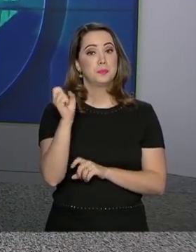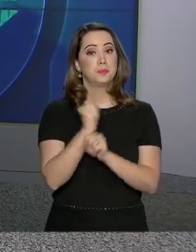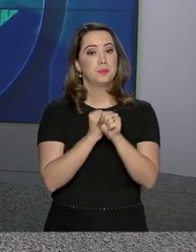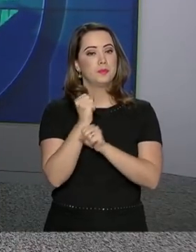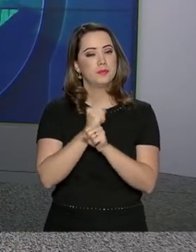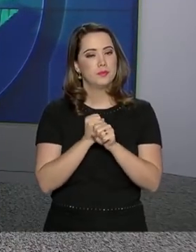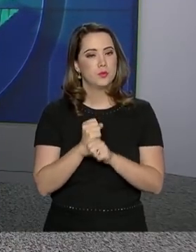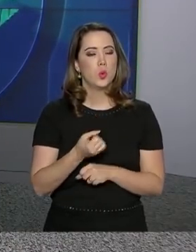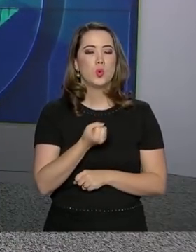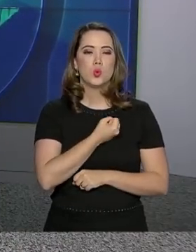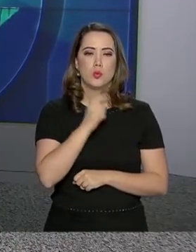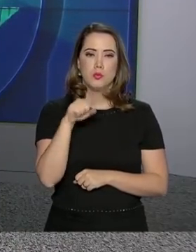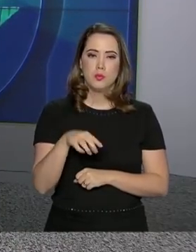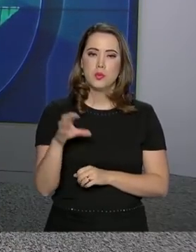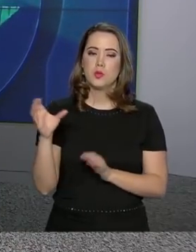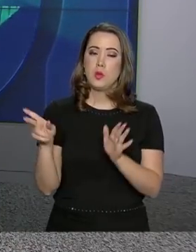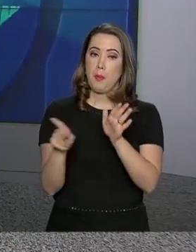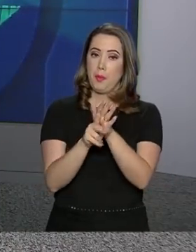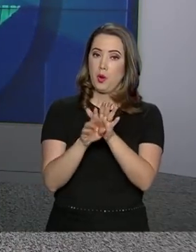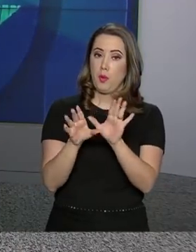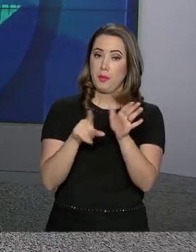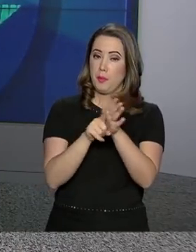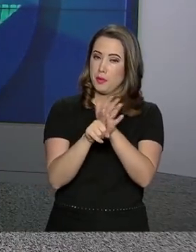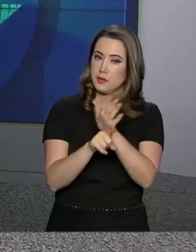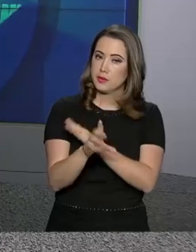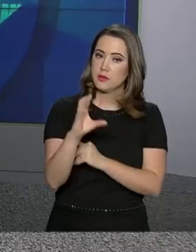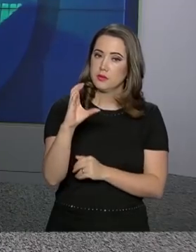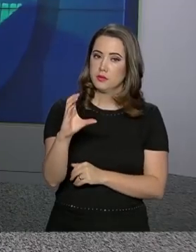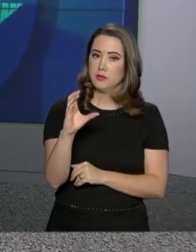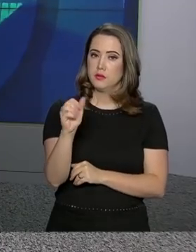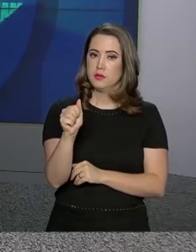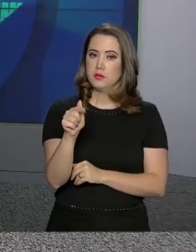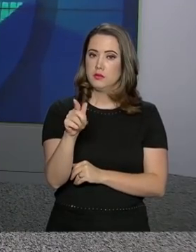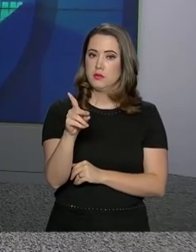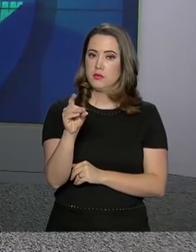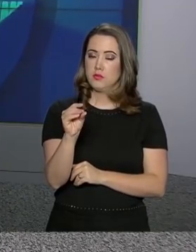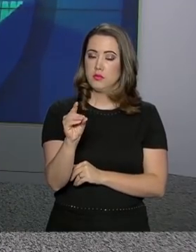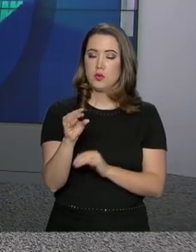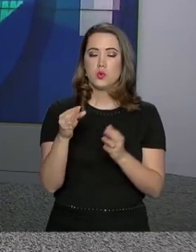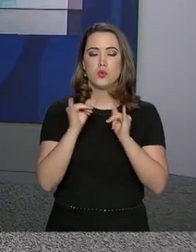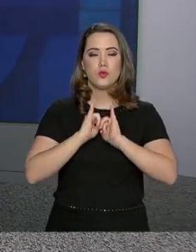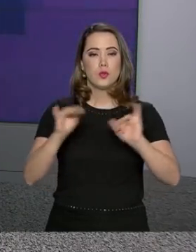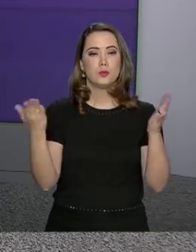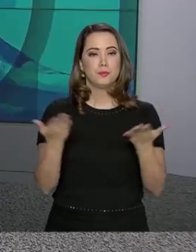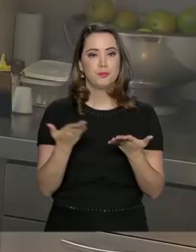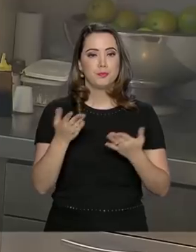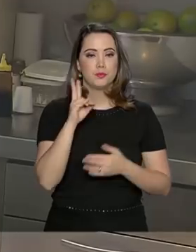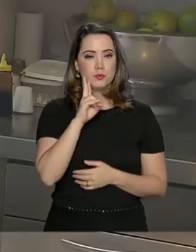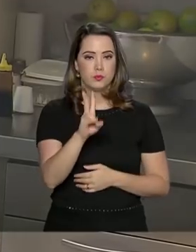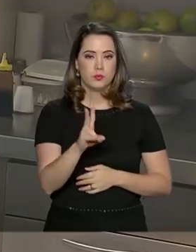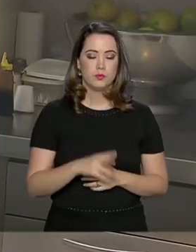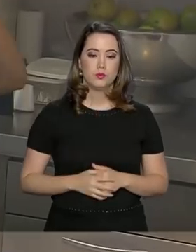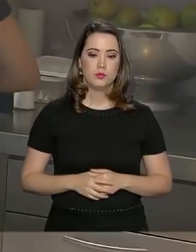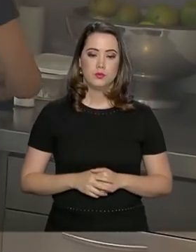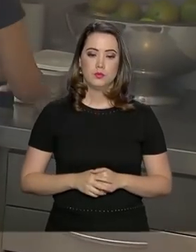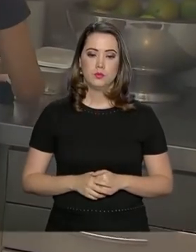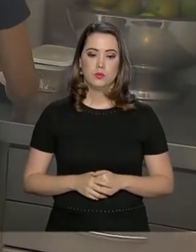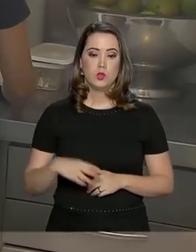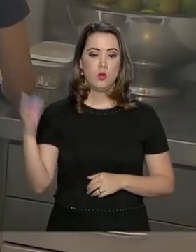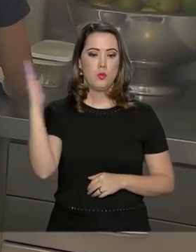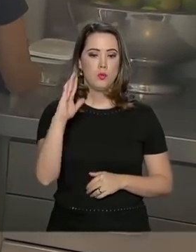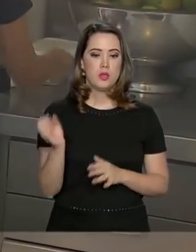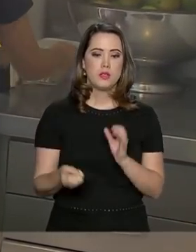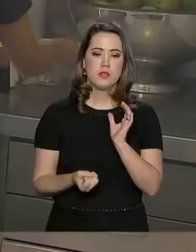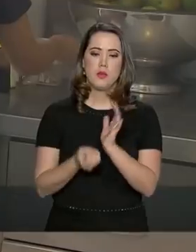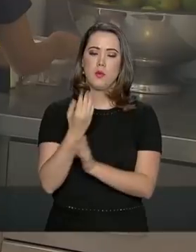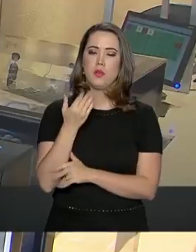anos. Os dados são do Cadastro Geral de Empregados e Desempregados, o Caged, que foi divulgado hoje. O Brasil gerou